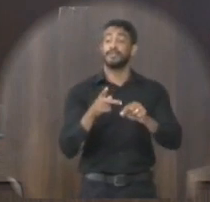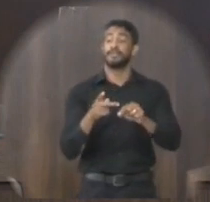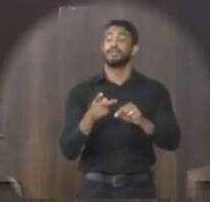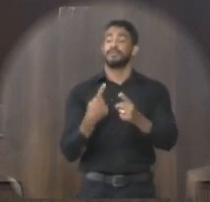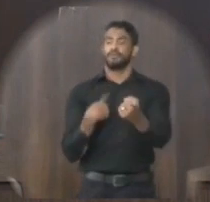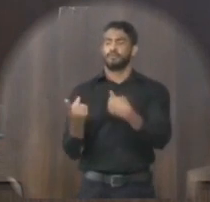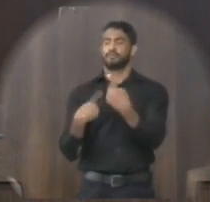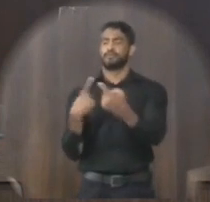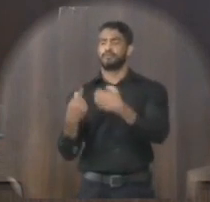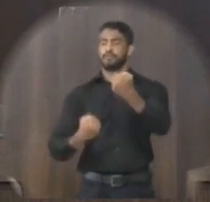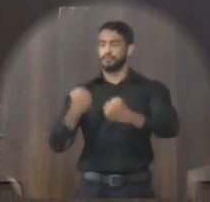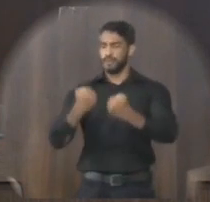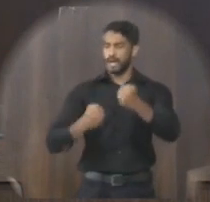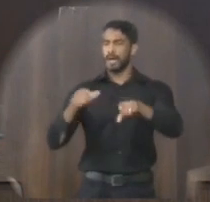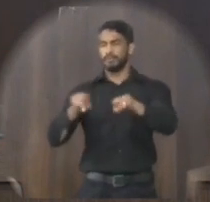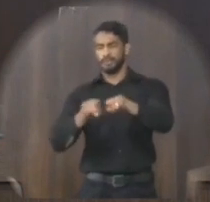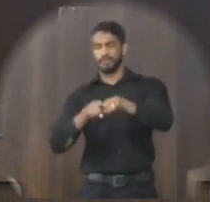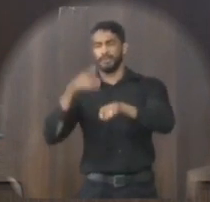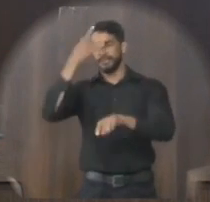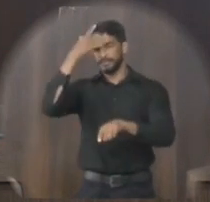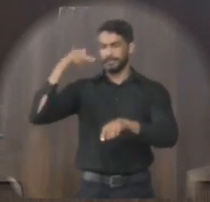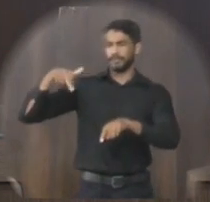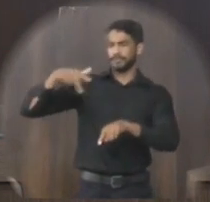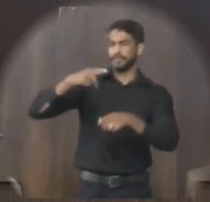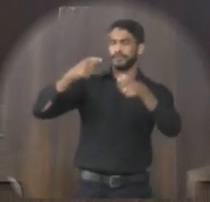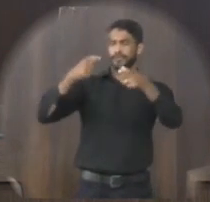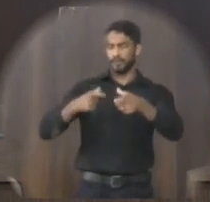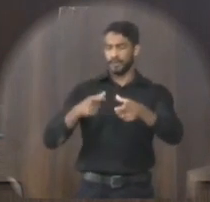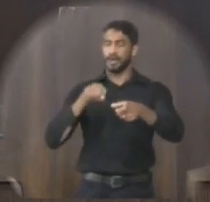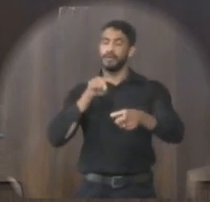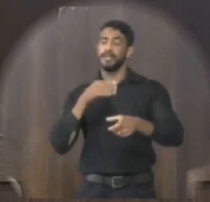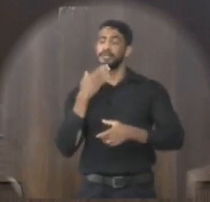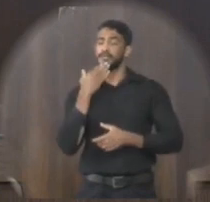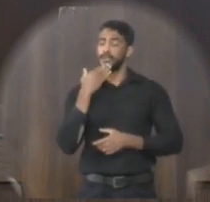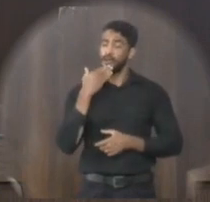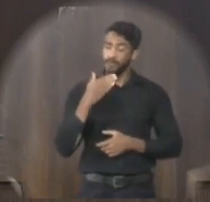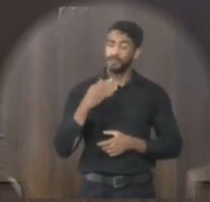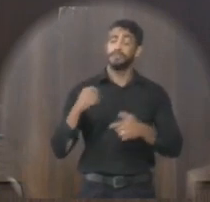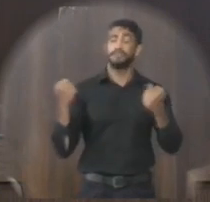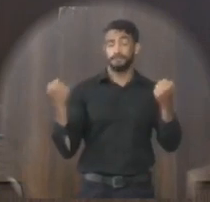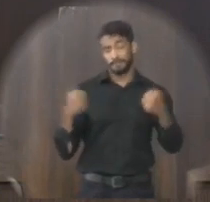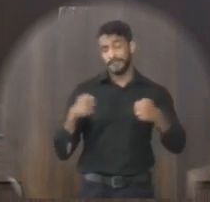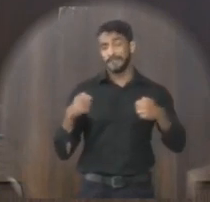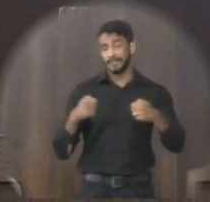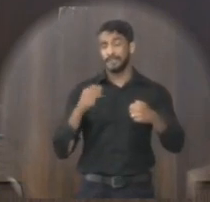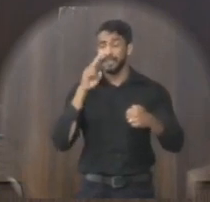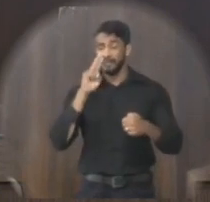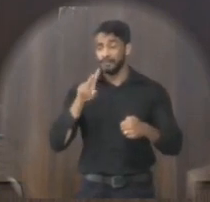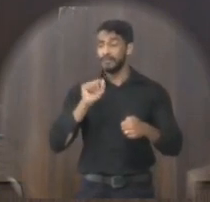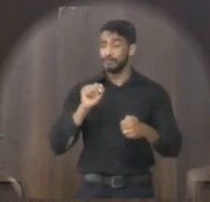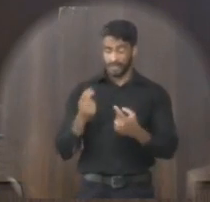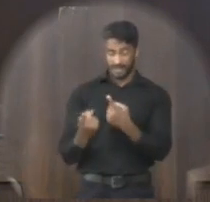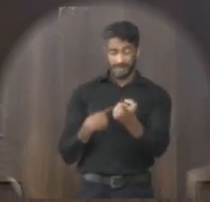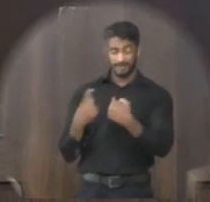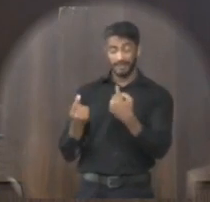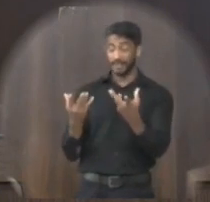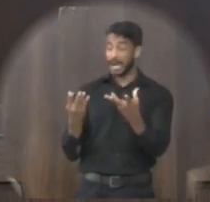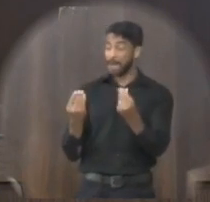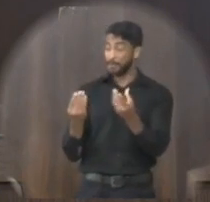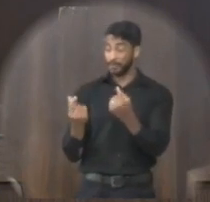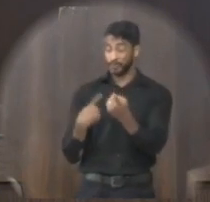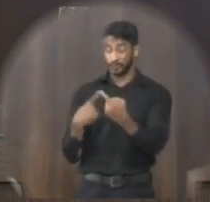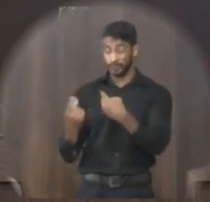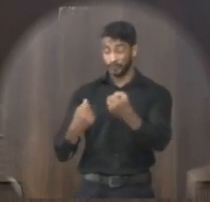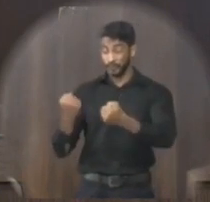de veículos e pedestres no local essa reivindicação é pertinente visto que a avenida é muito movimentada